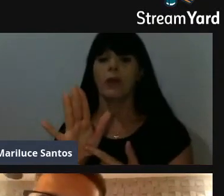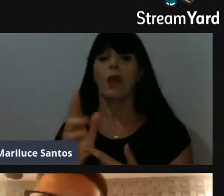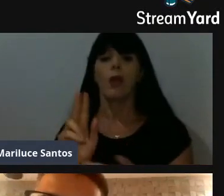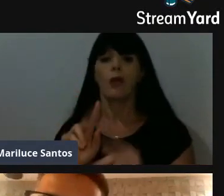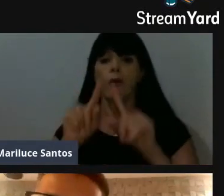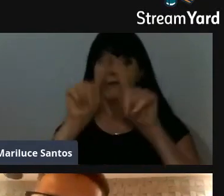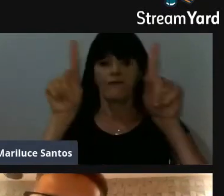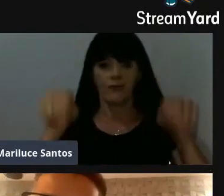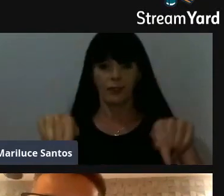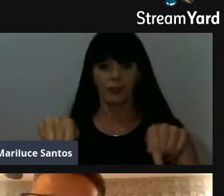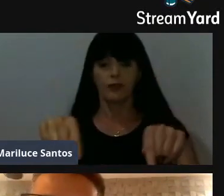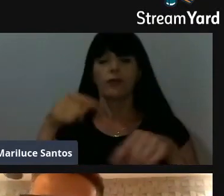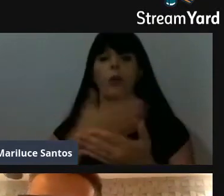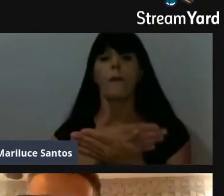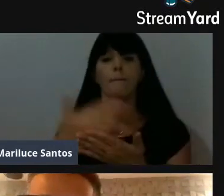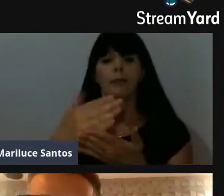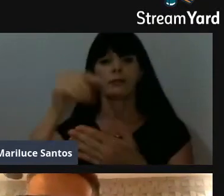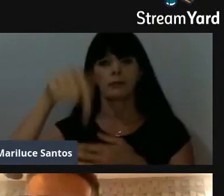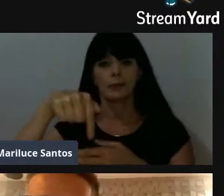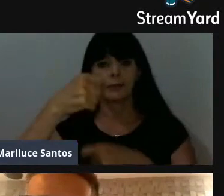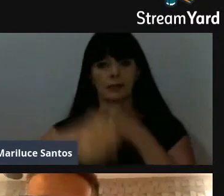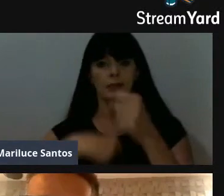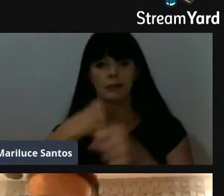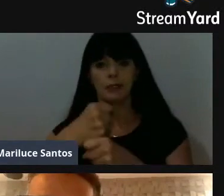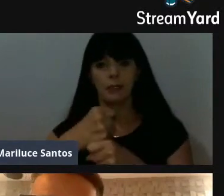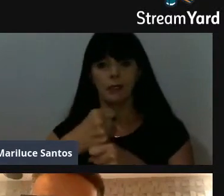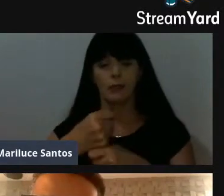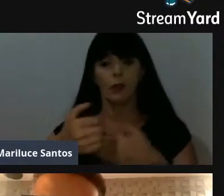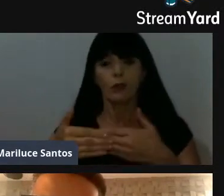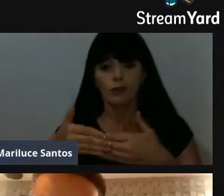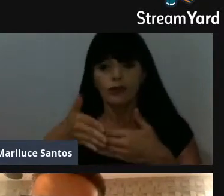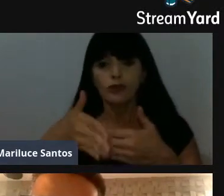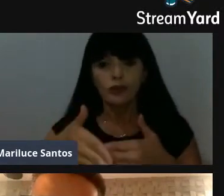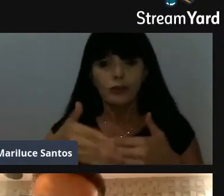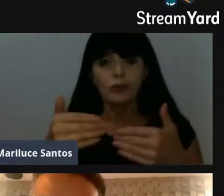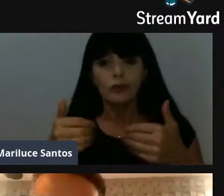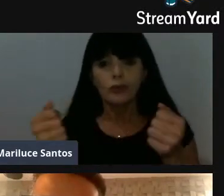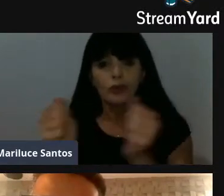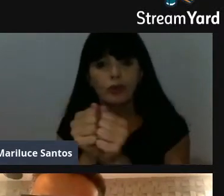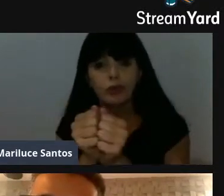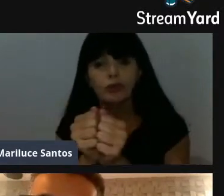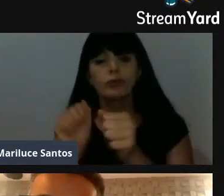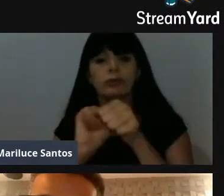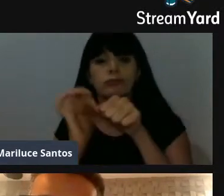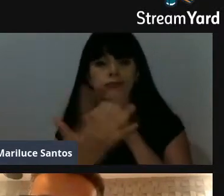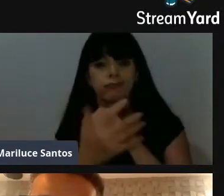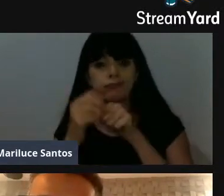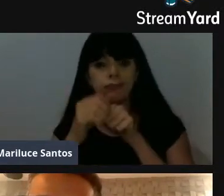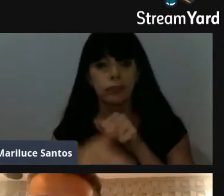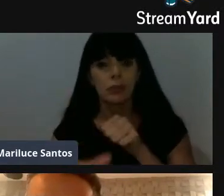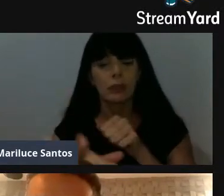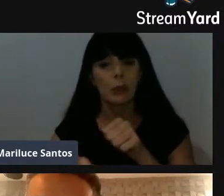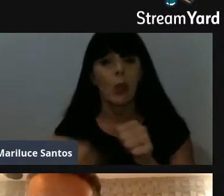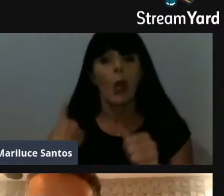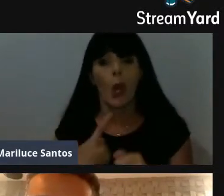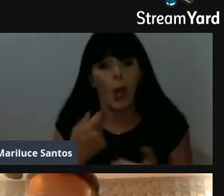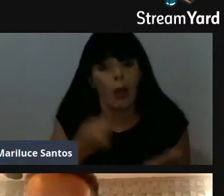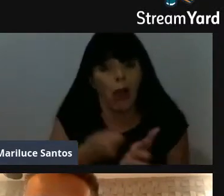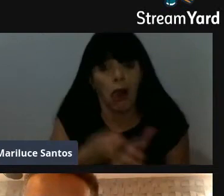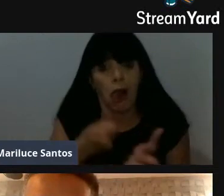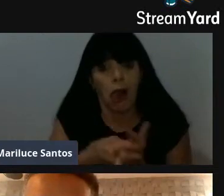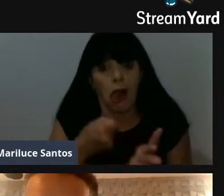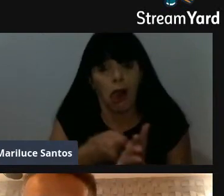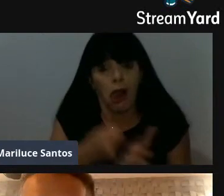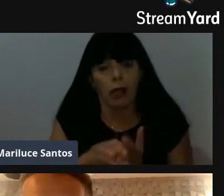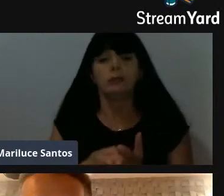ano, então eu cheguei quase que junto com a pandemia, então fomos muito cobrados pela comunidade,